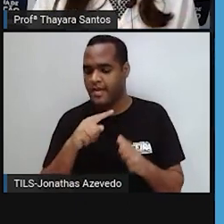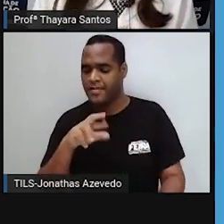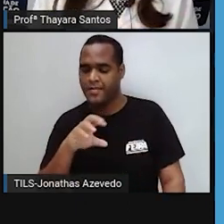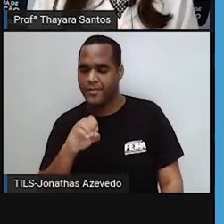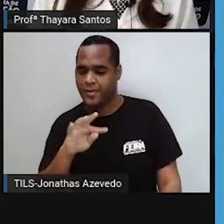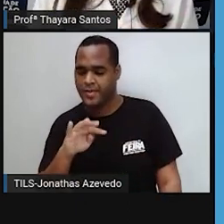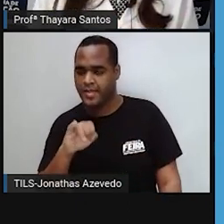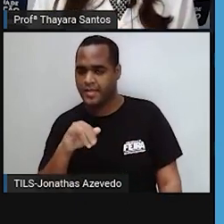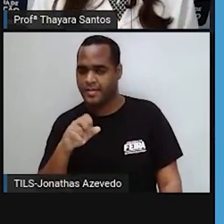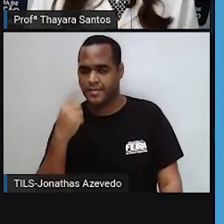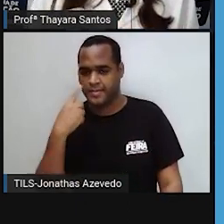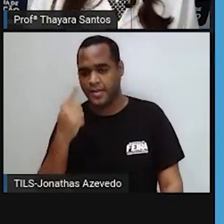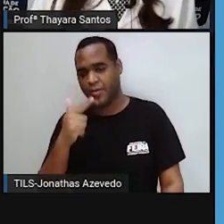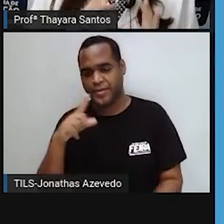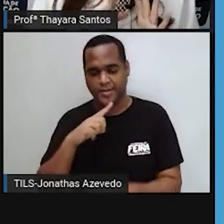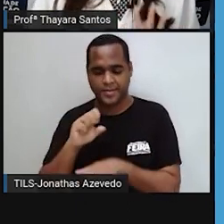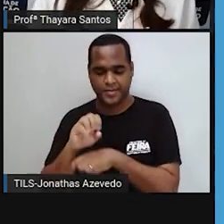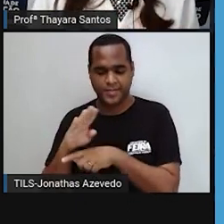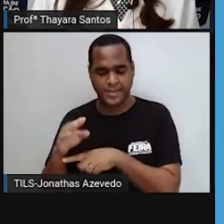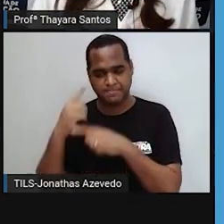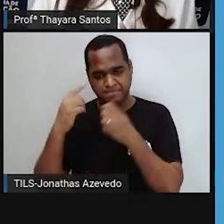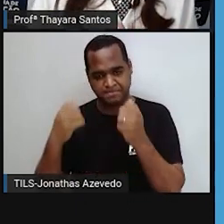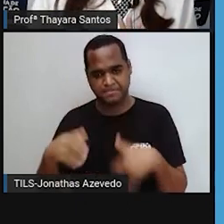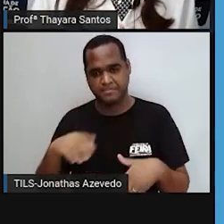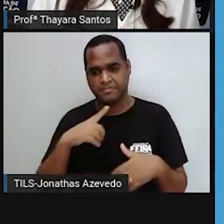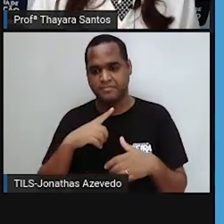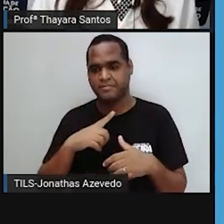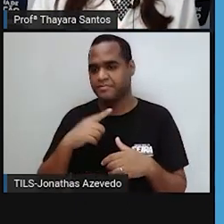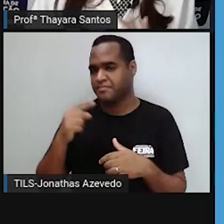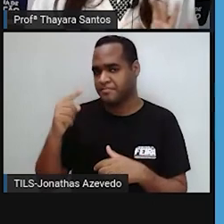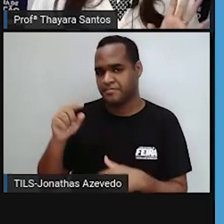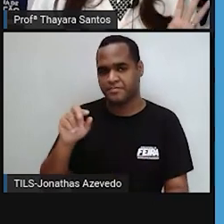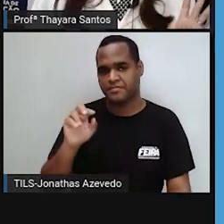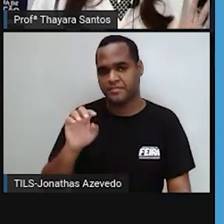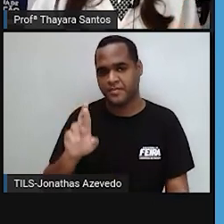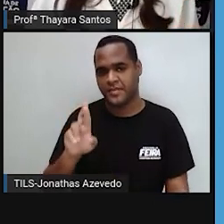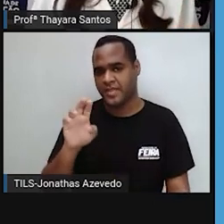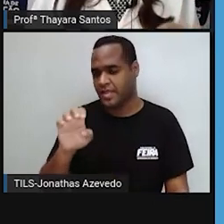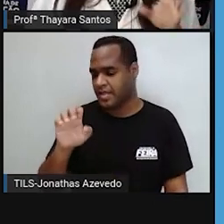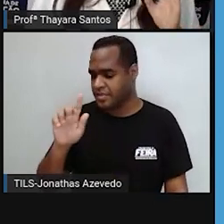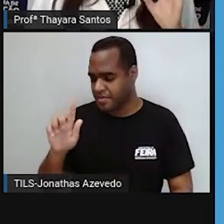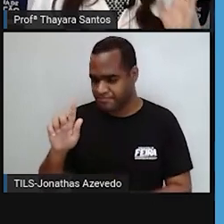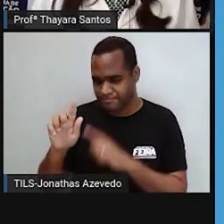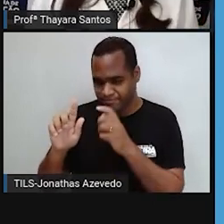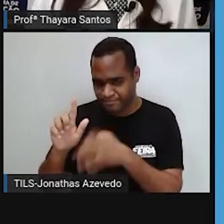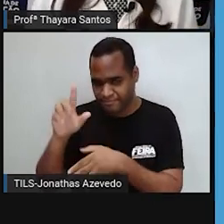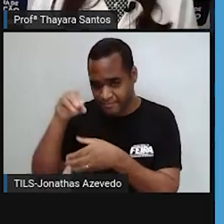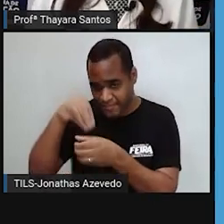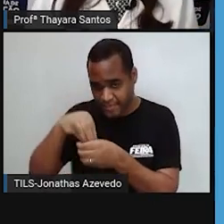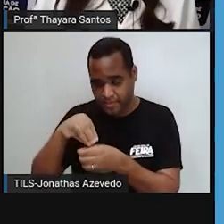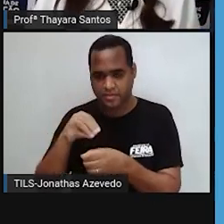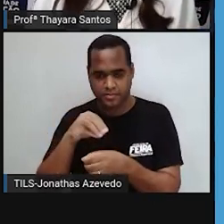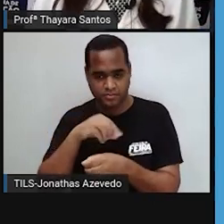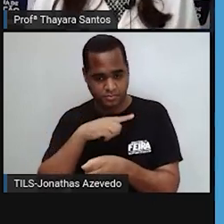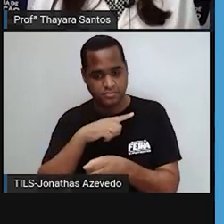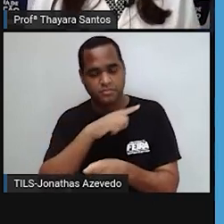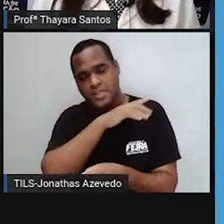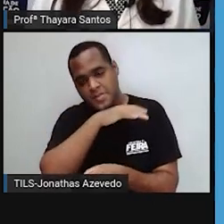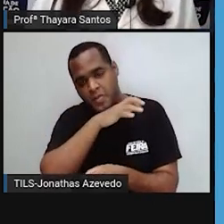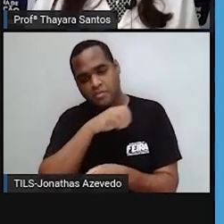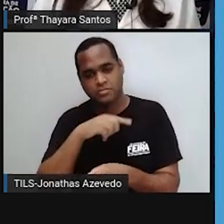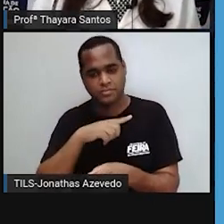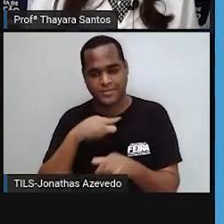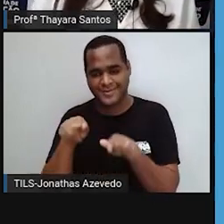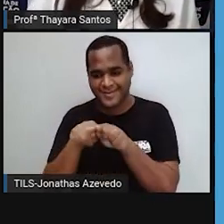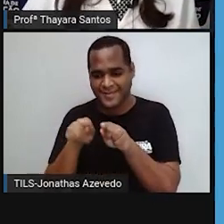outras substâncias. E o retículo endoplasmático granuloso está presente na célula eucariótica animal e também na célula